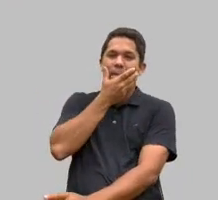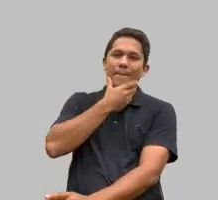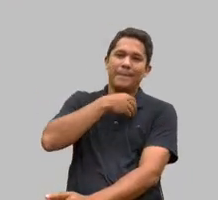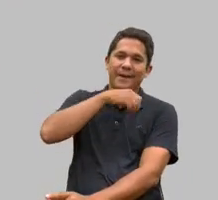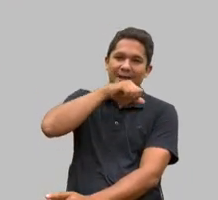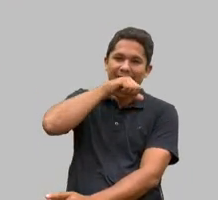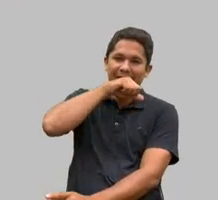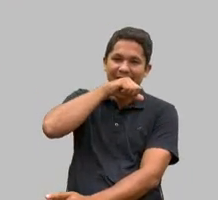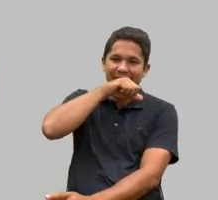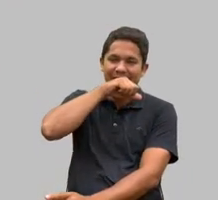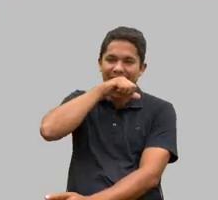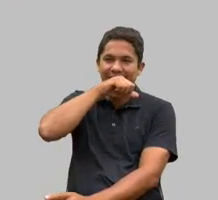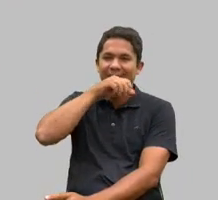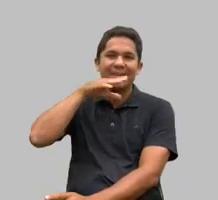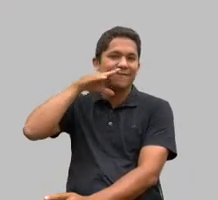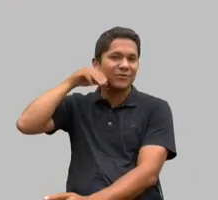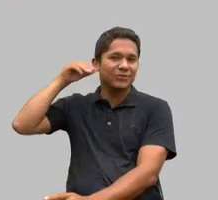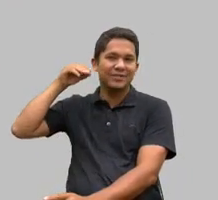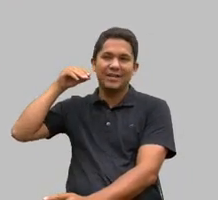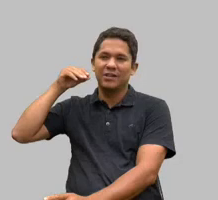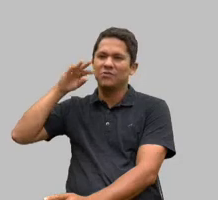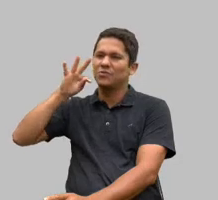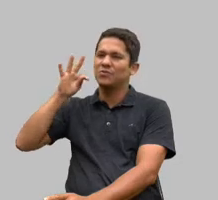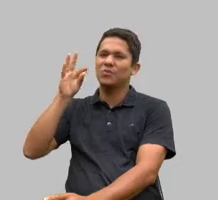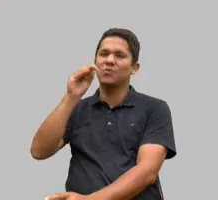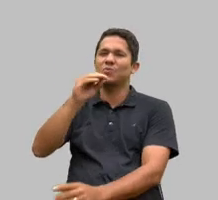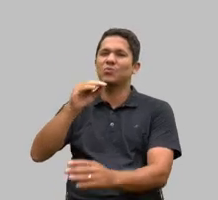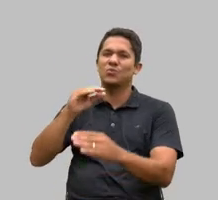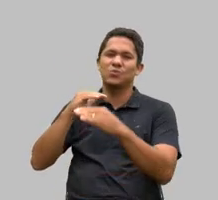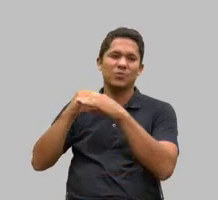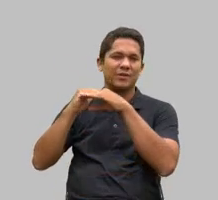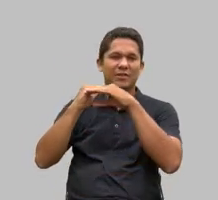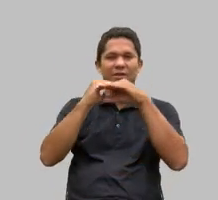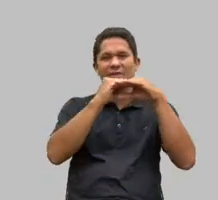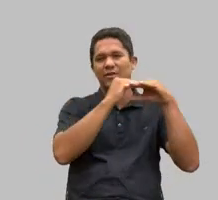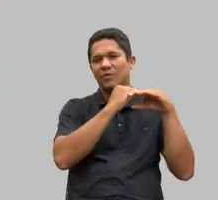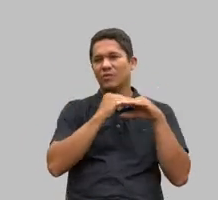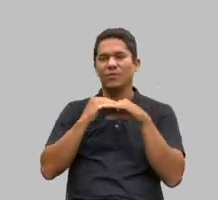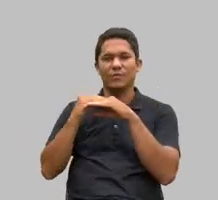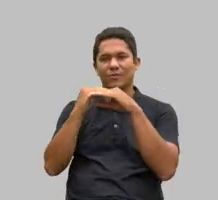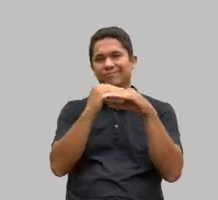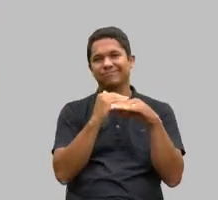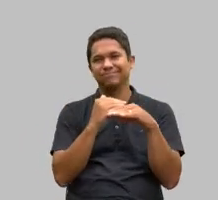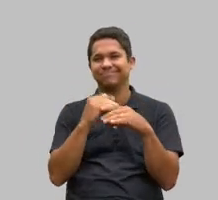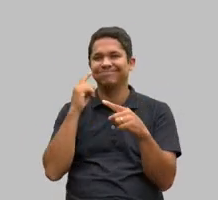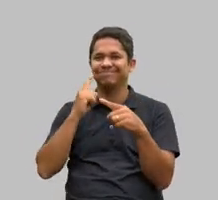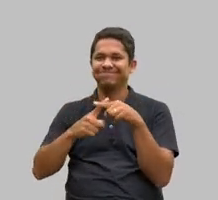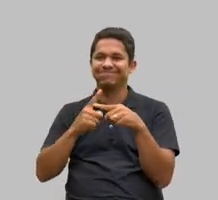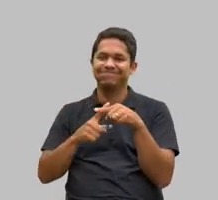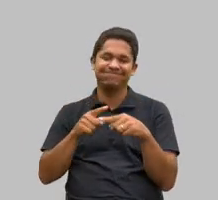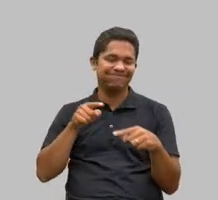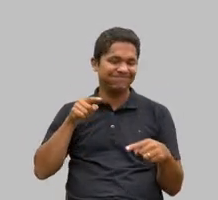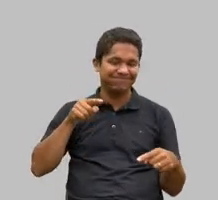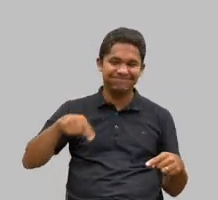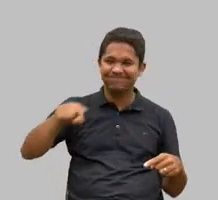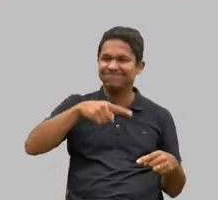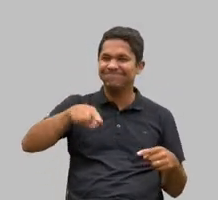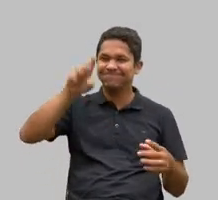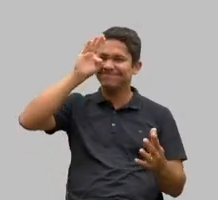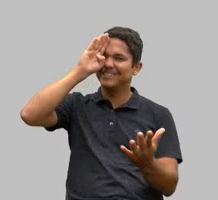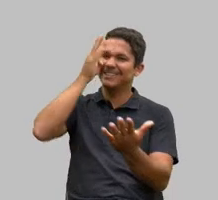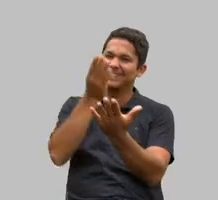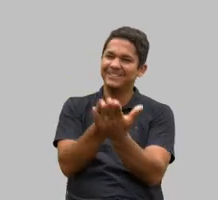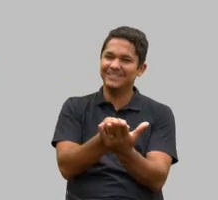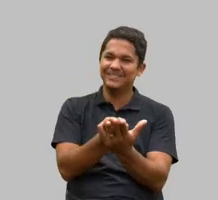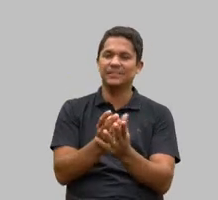éramos uma coisa só mas por que? porque a gente acreditava quando eu cheguei em Belo Horizonte